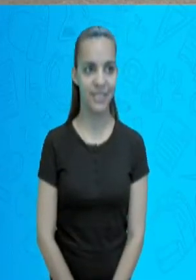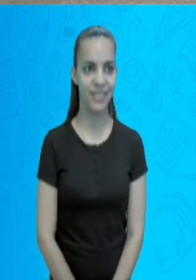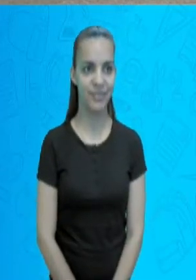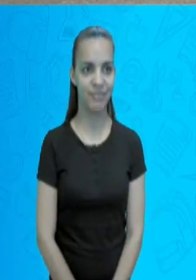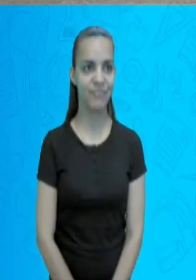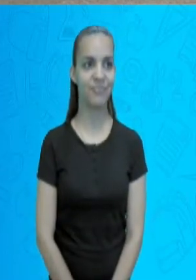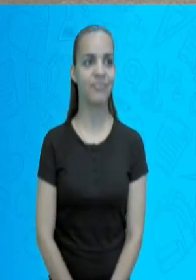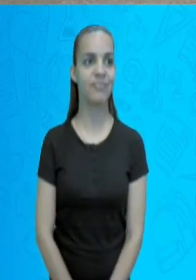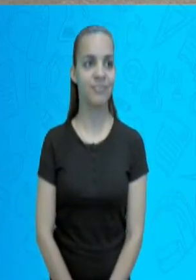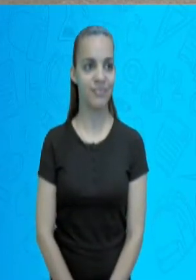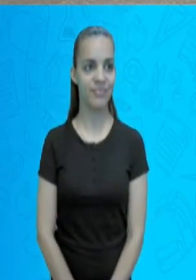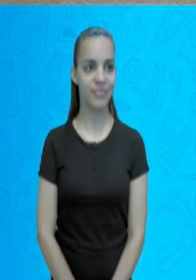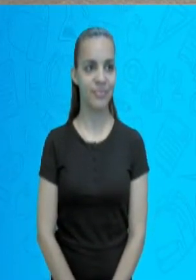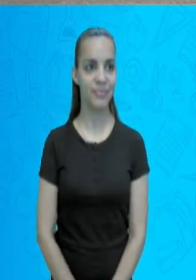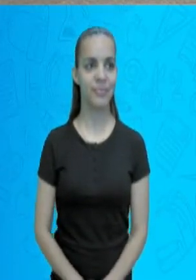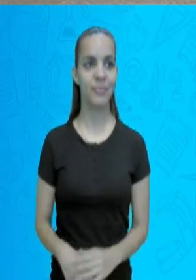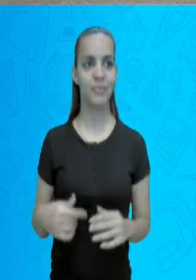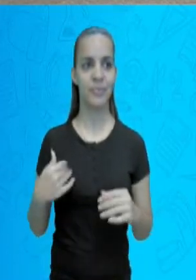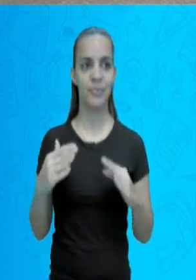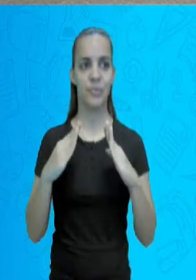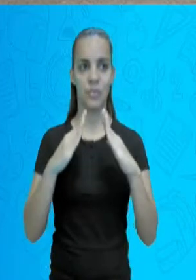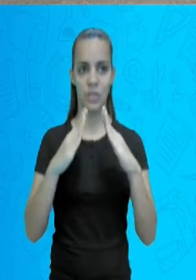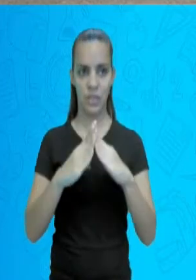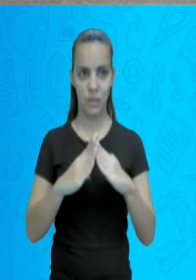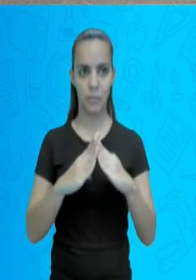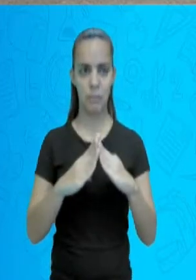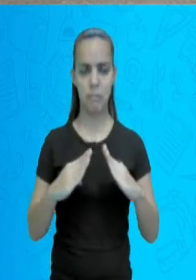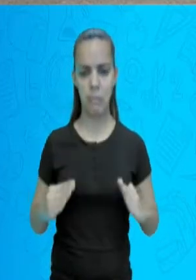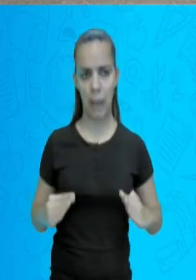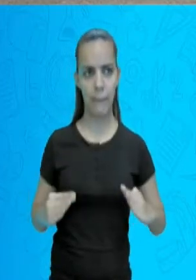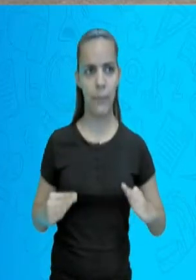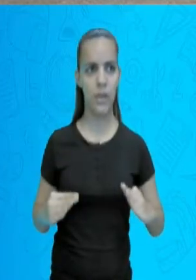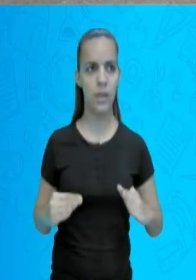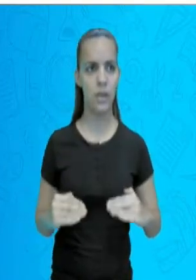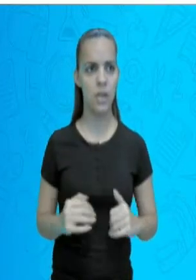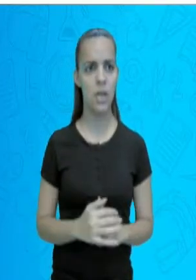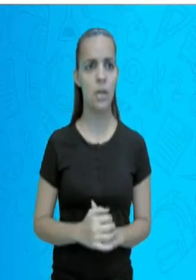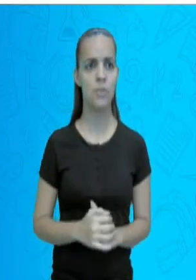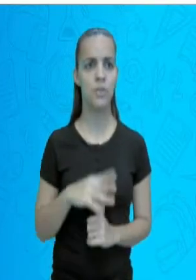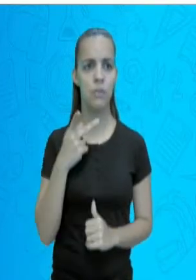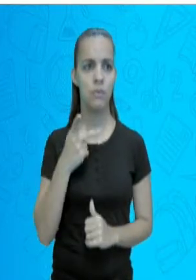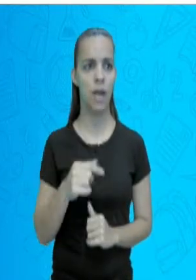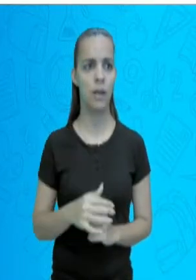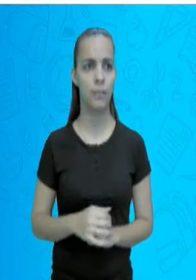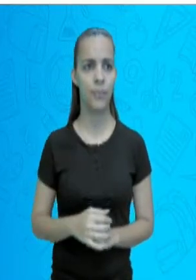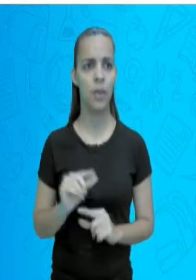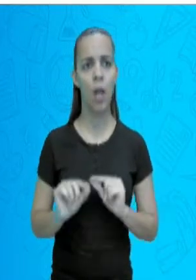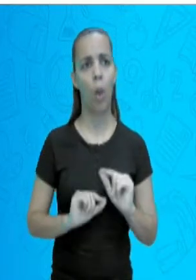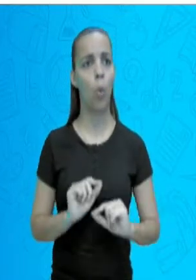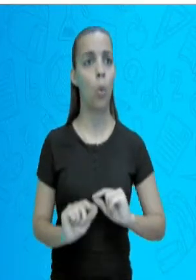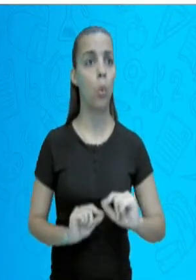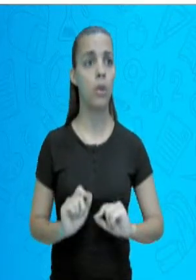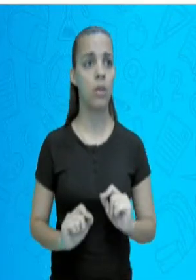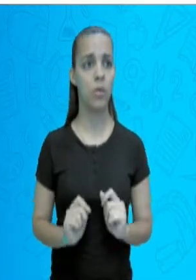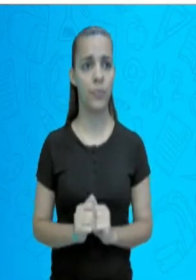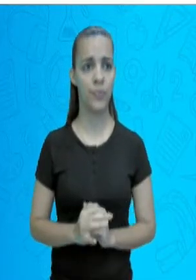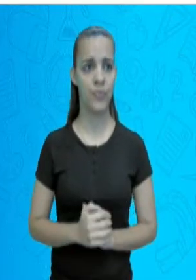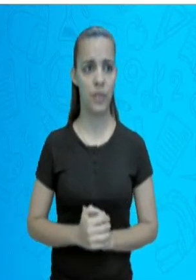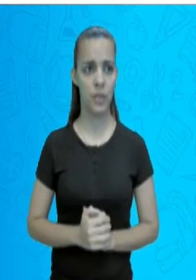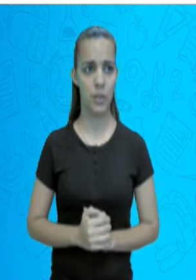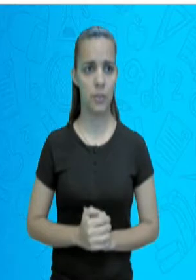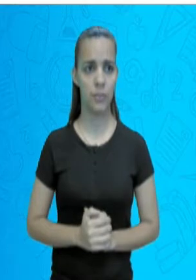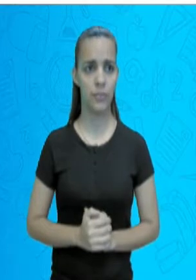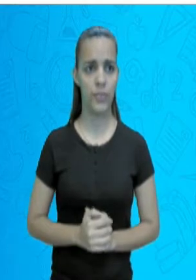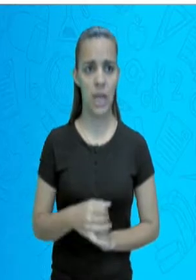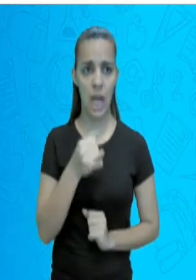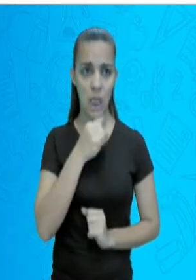aí. Esse modelo da pirâmide. Então, o que que um exemplo de